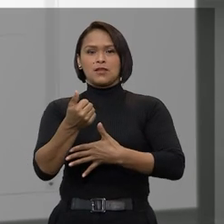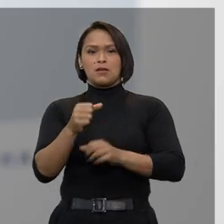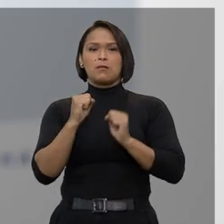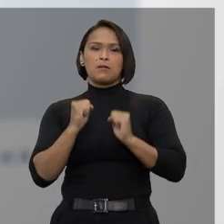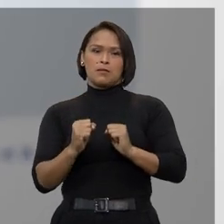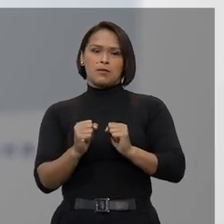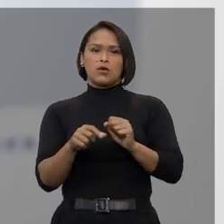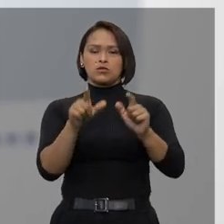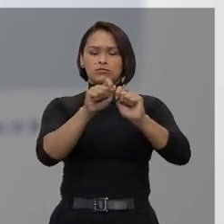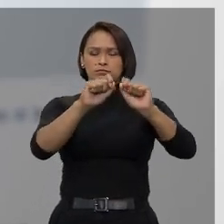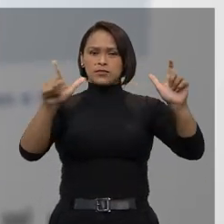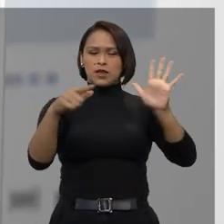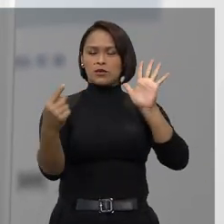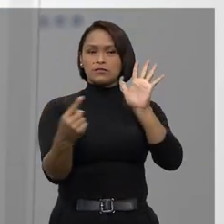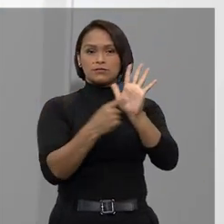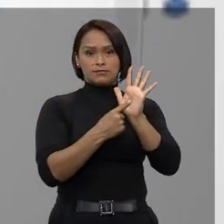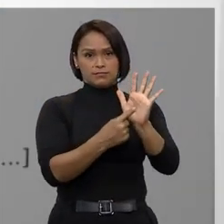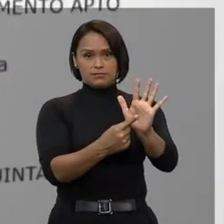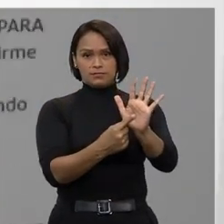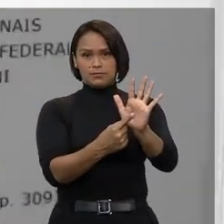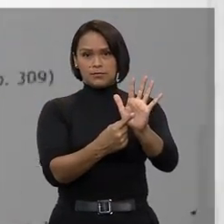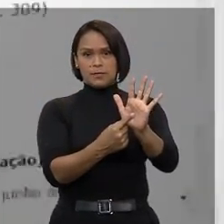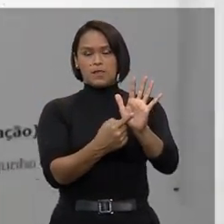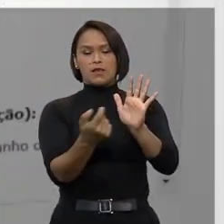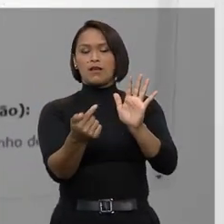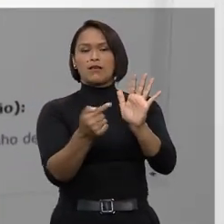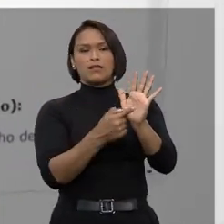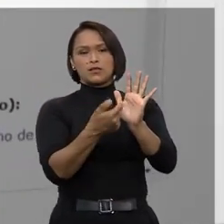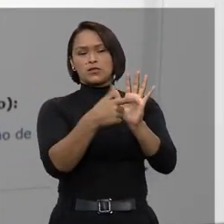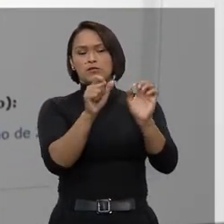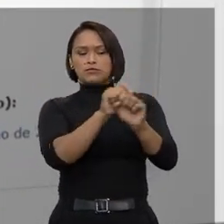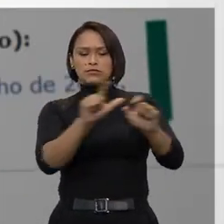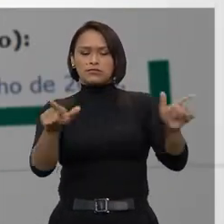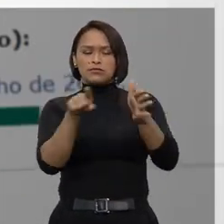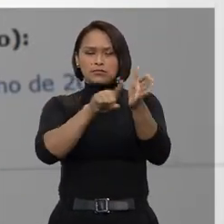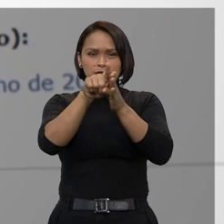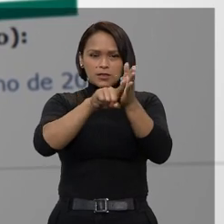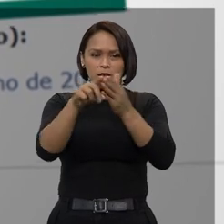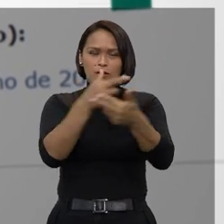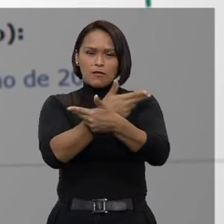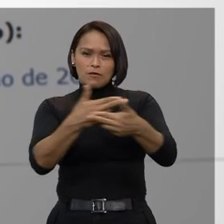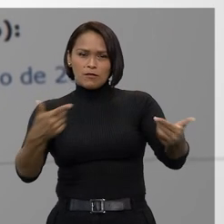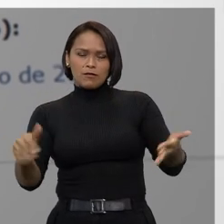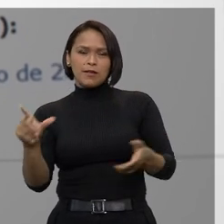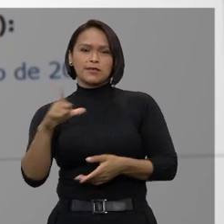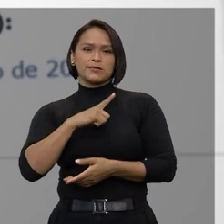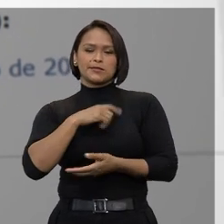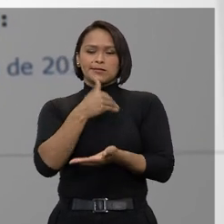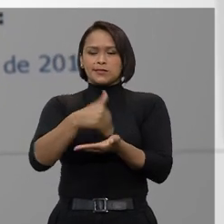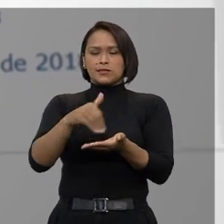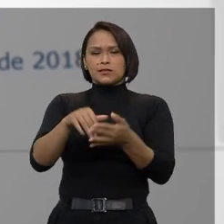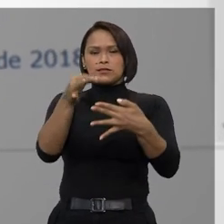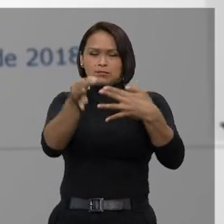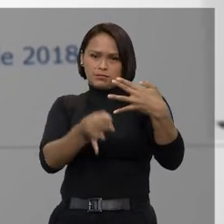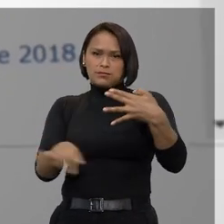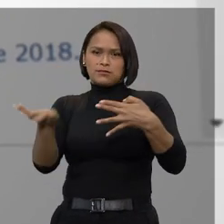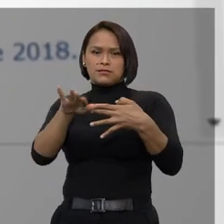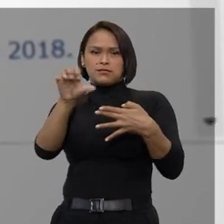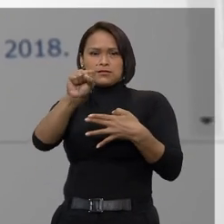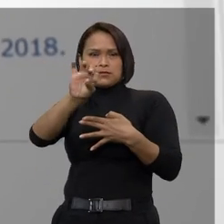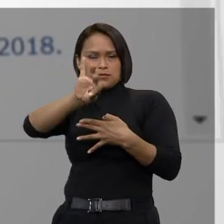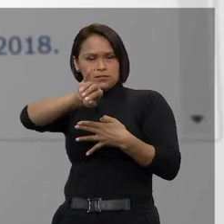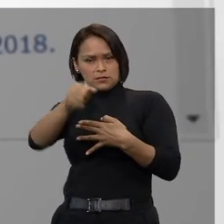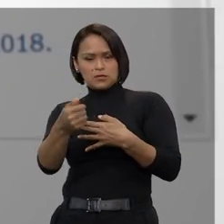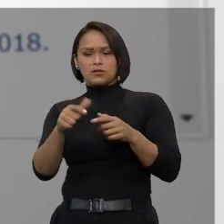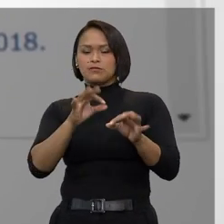pesquisada selecionando esse link ou clicando aqui. Nesse local, você consulta ainda os demais produtos da Secretaria de